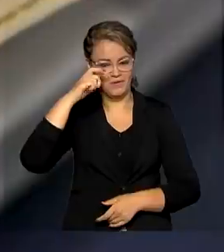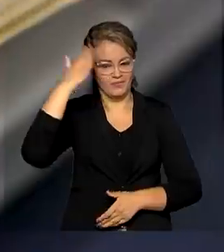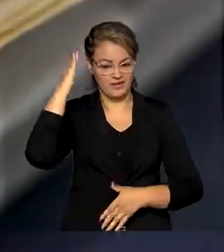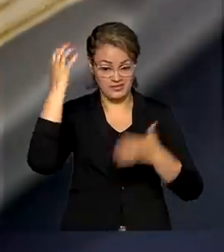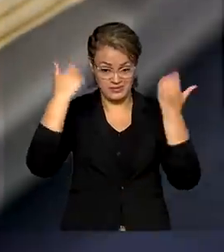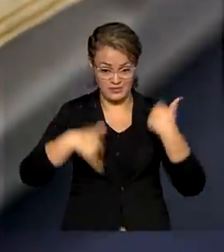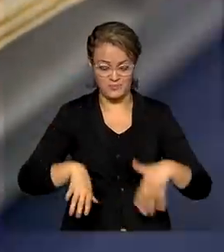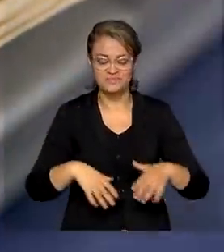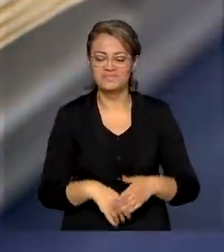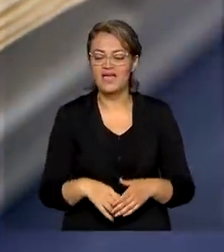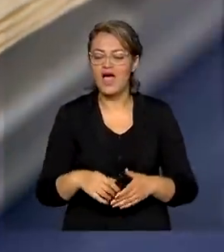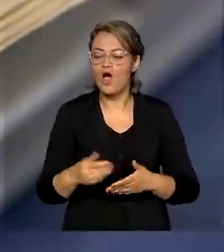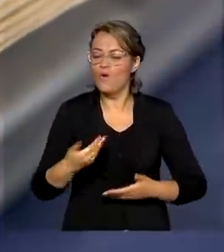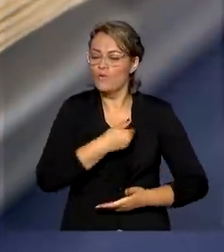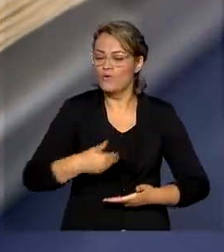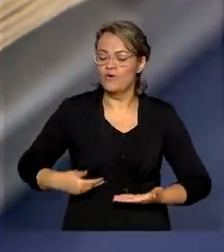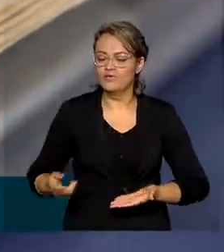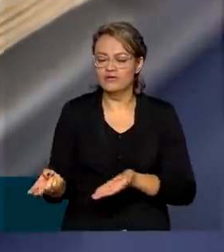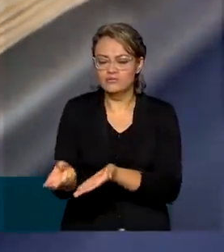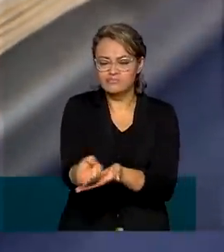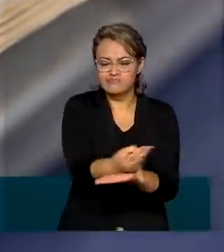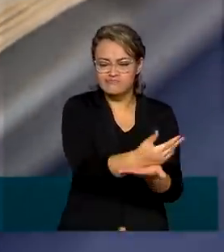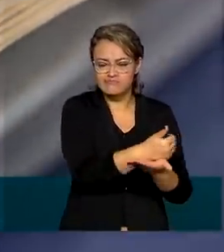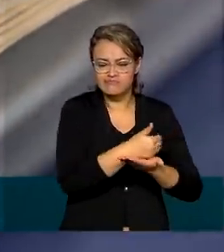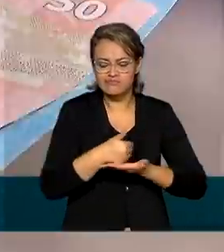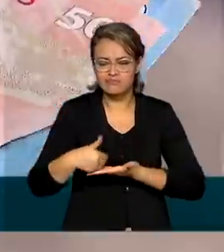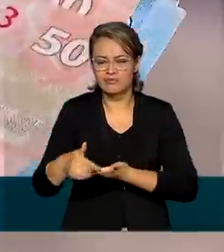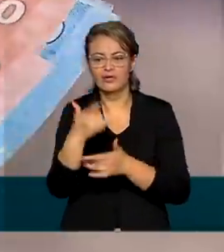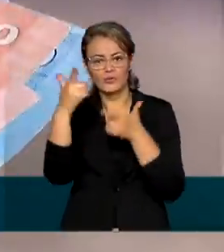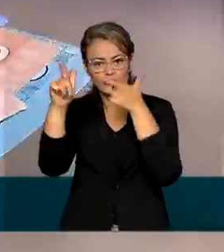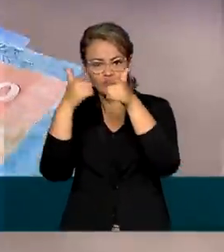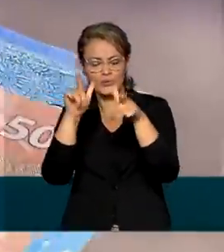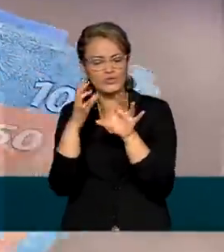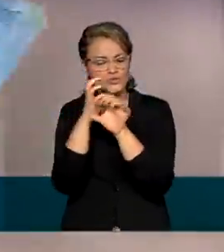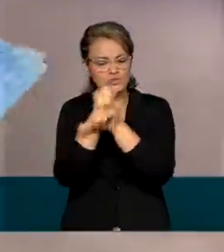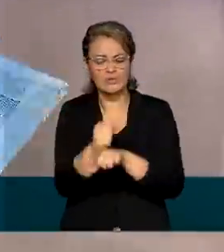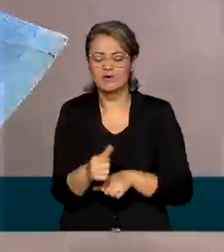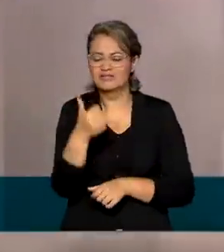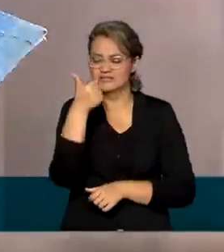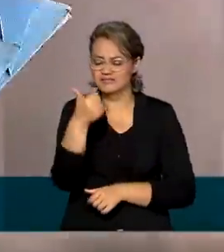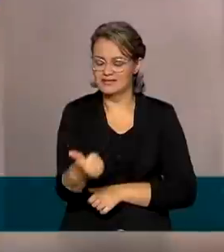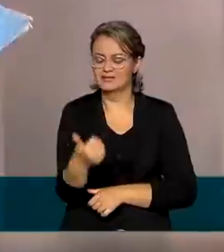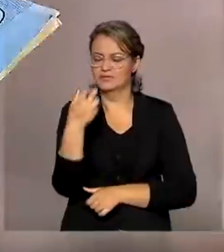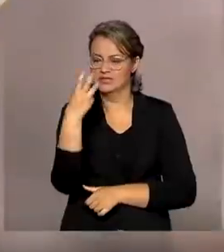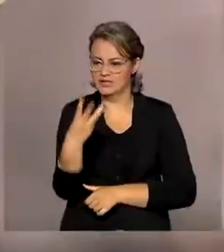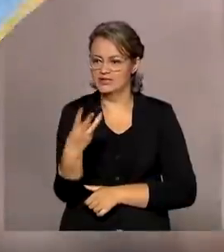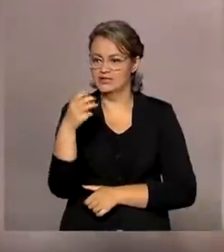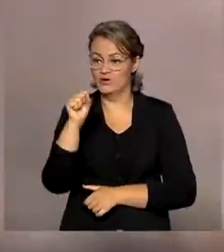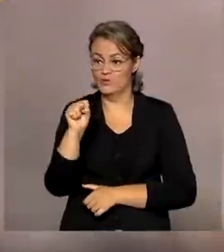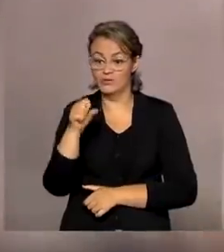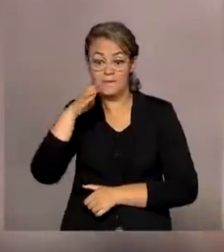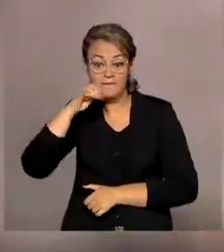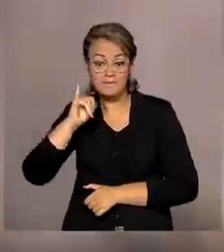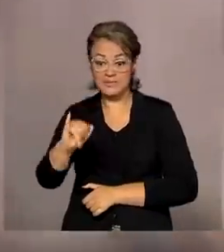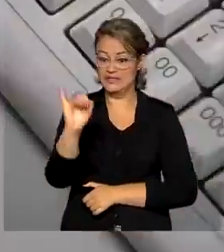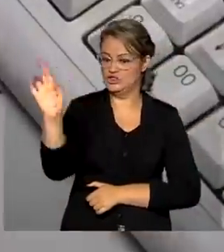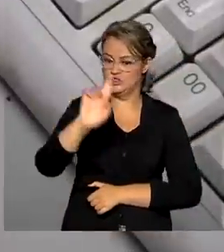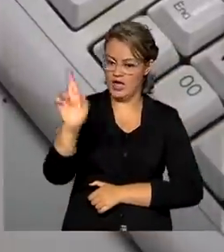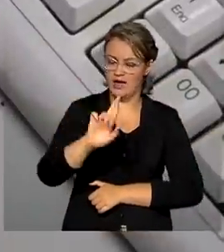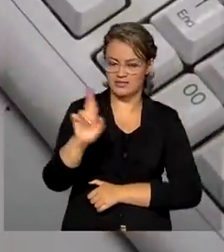A arrecadação do governo com impostos e outras receitas somou quase R$ 138 bilhões,